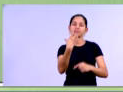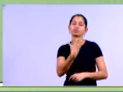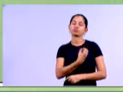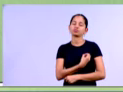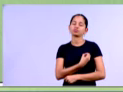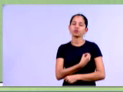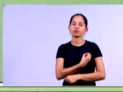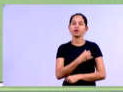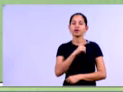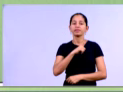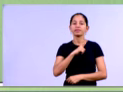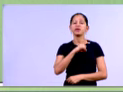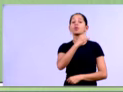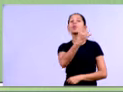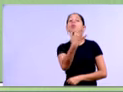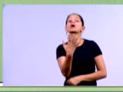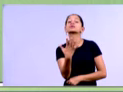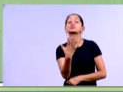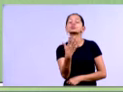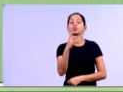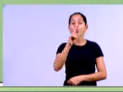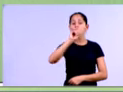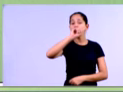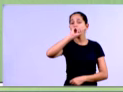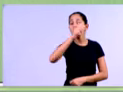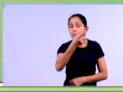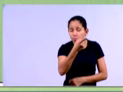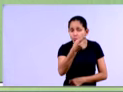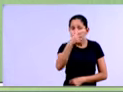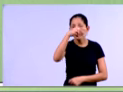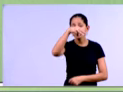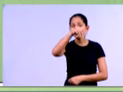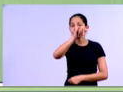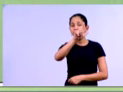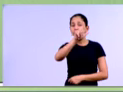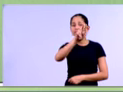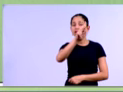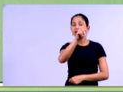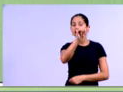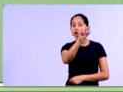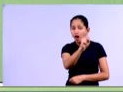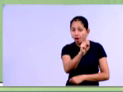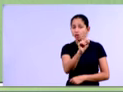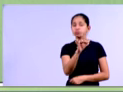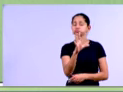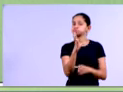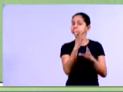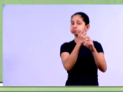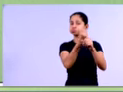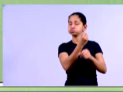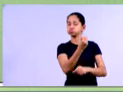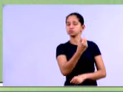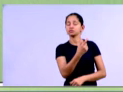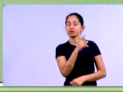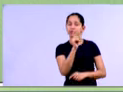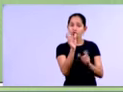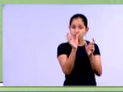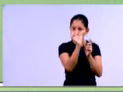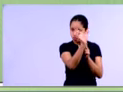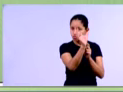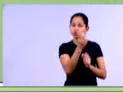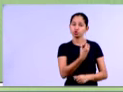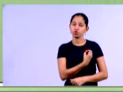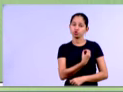bruto dessa empresa foi de 1.196.593 reais. 1.196